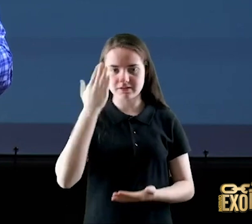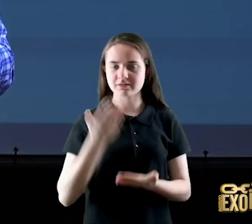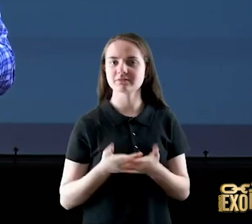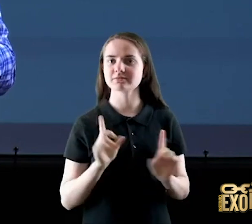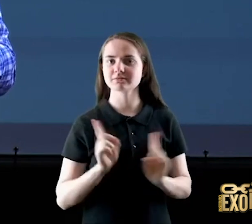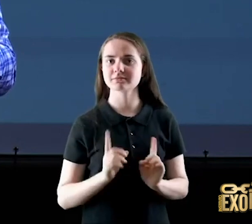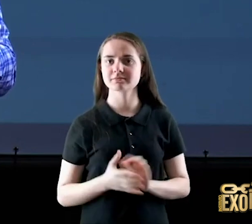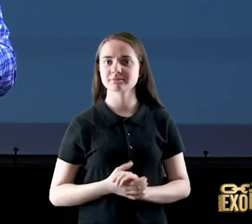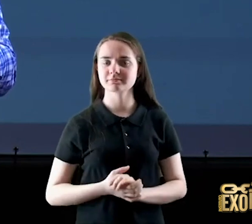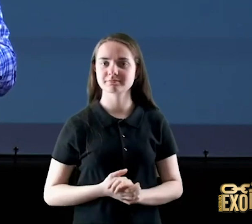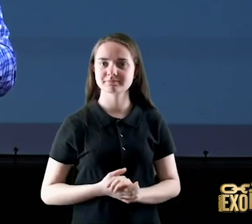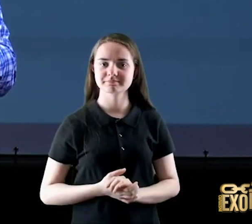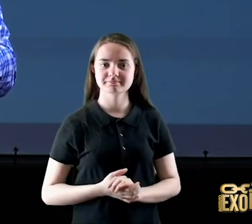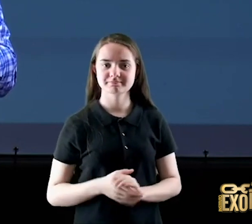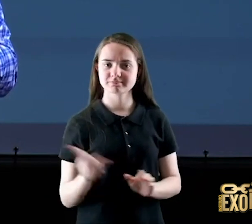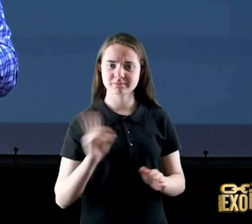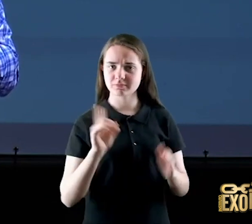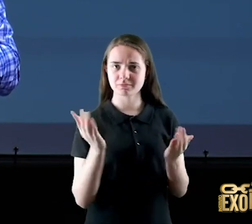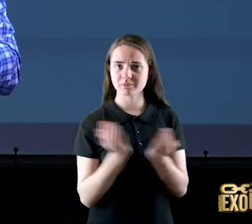não são crente não